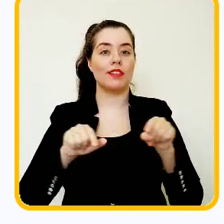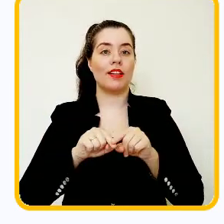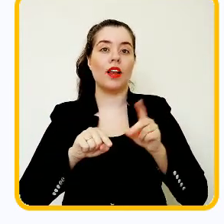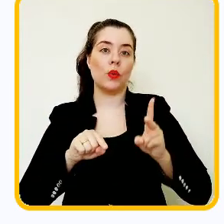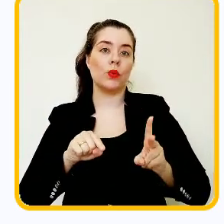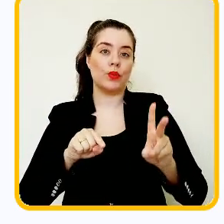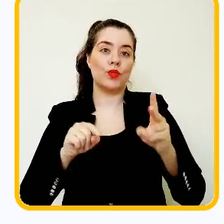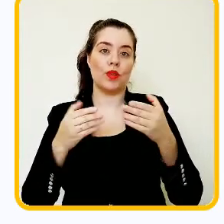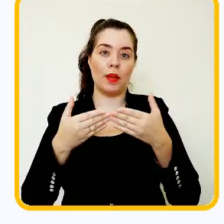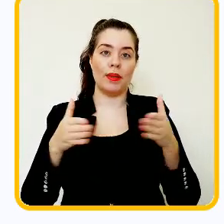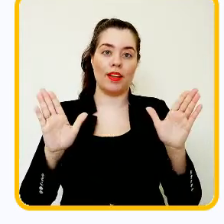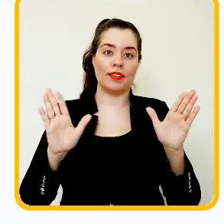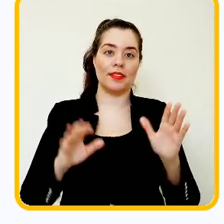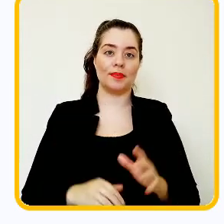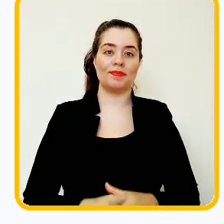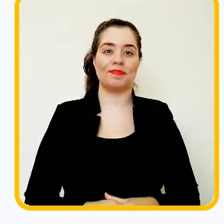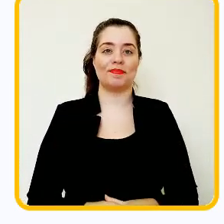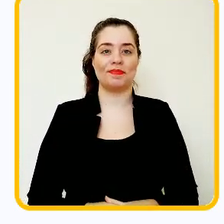permanecer aberta.